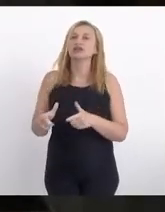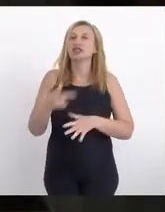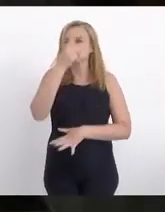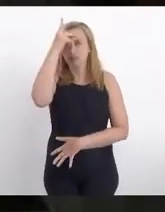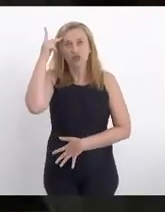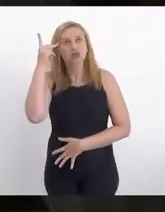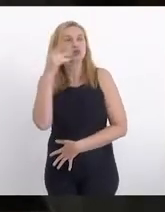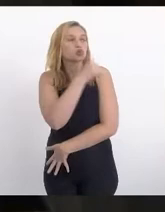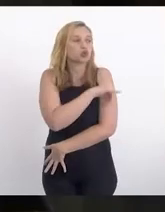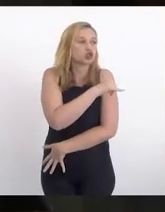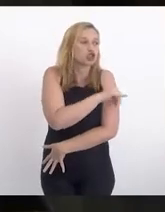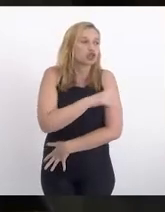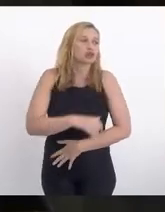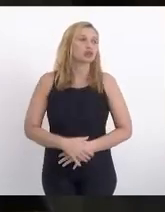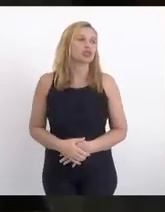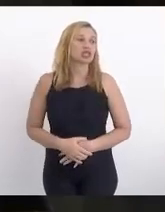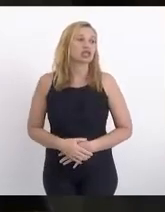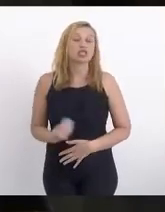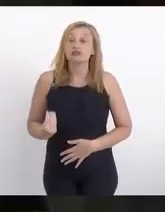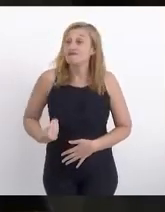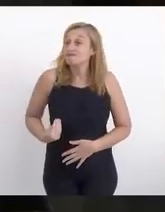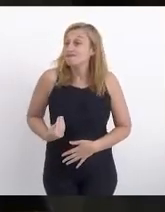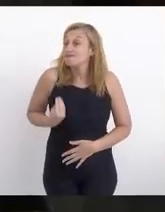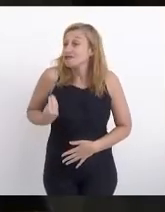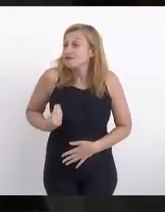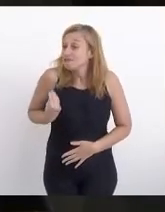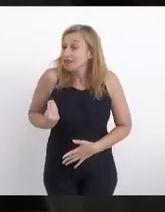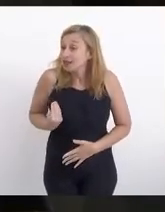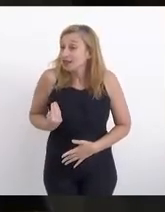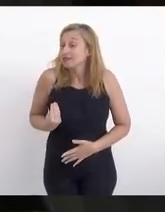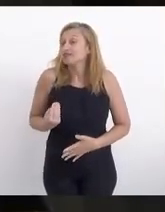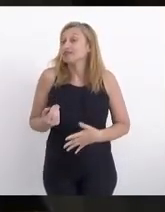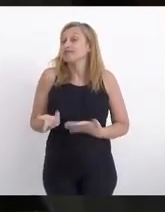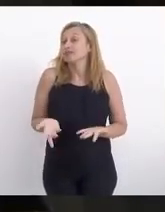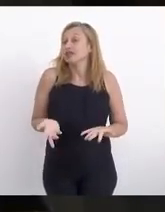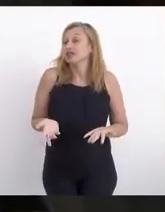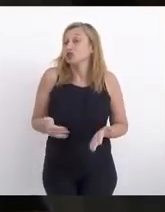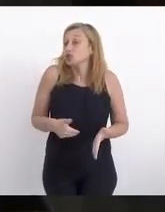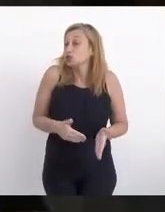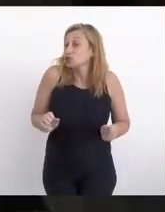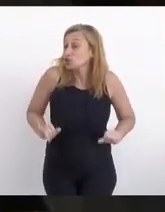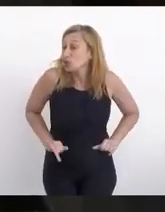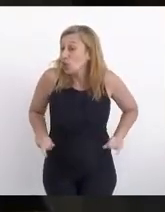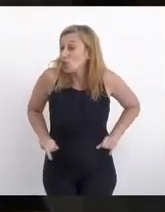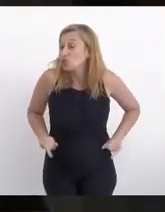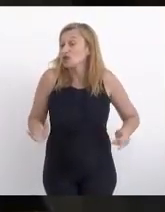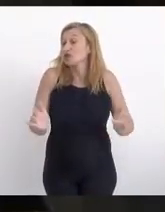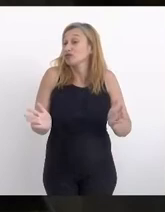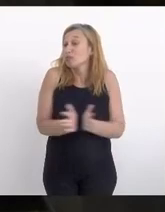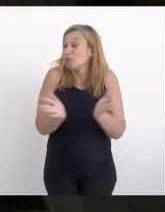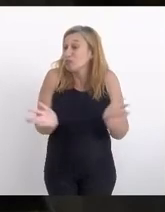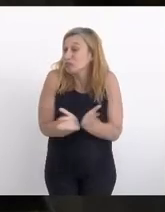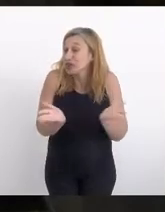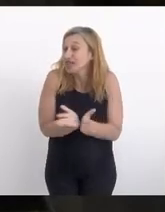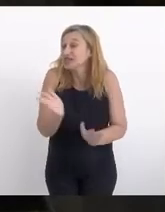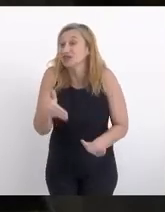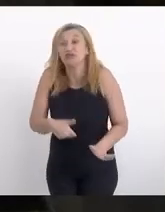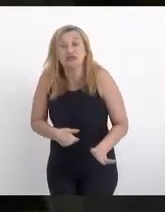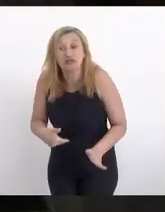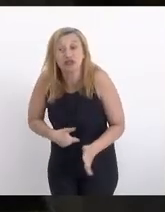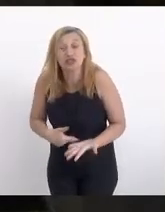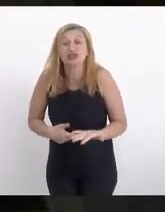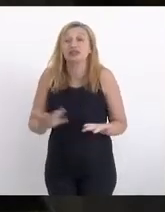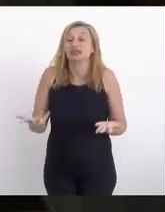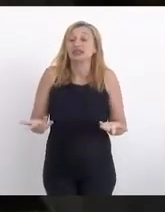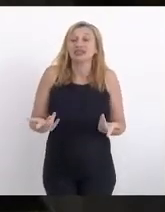pessoas do Rio de Janeiro vivem, enfrentam e sofrem com a pobreza, com a miséria, com a indigência, com a falta de